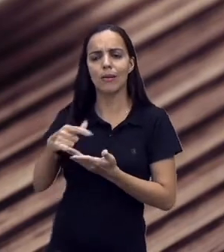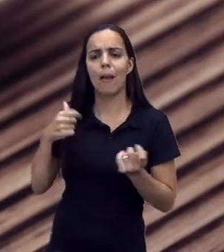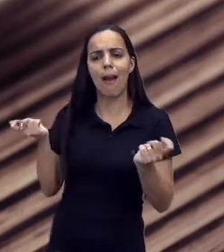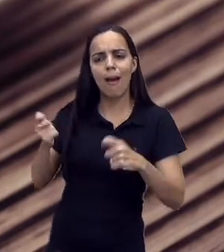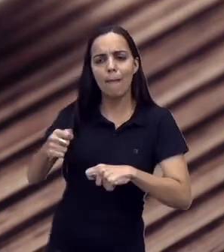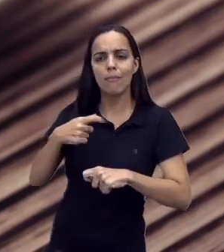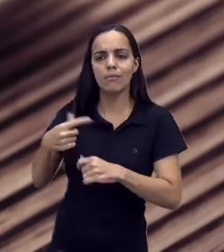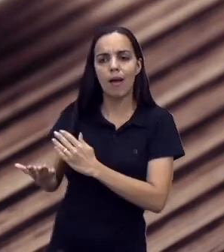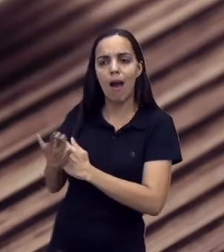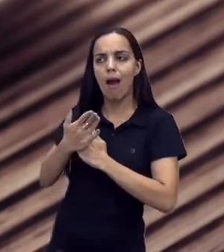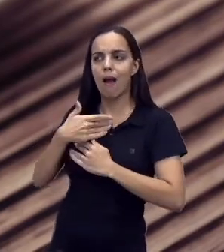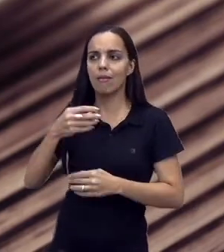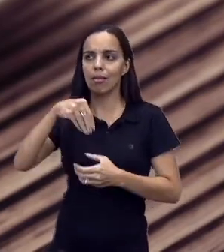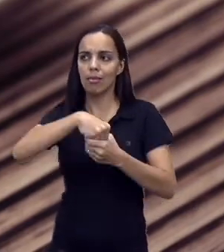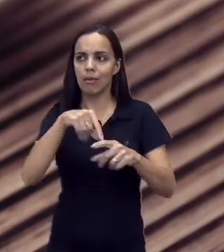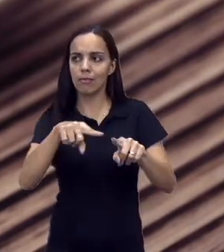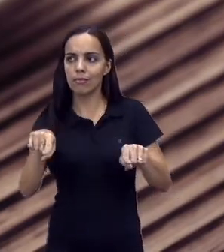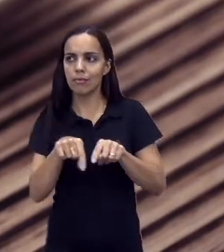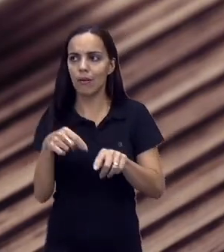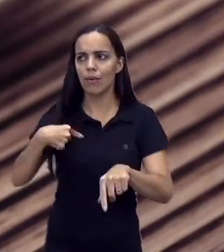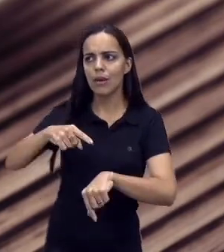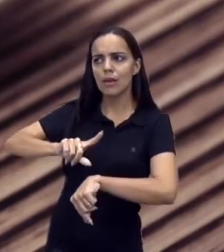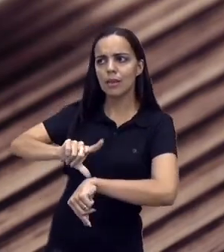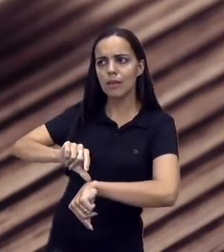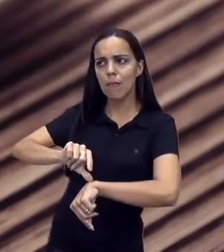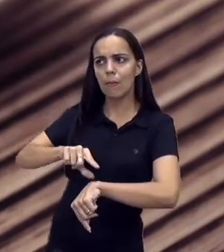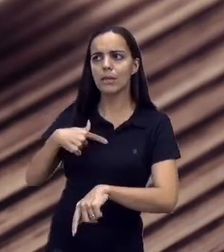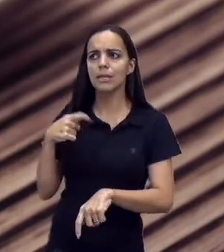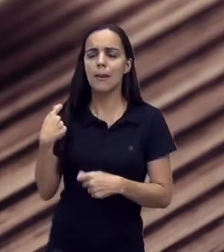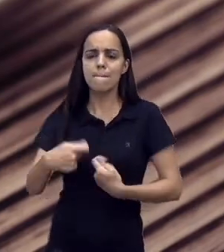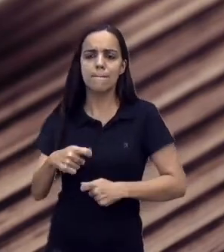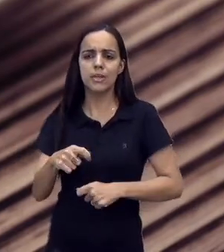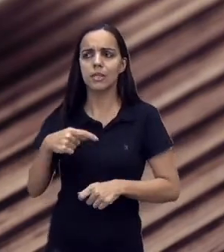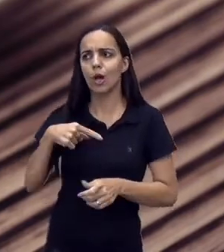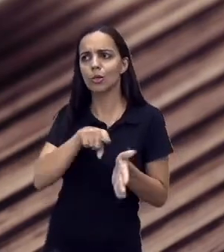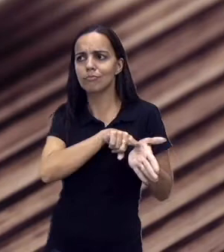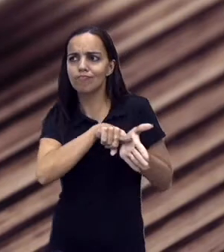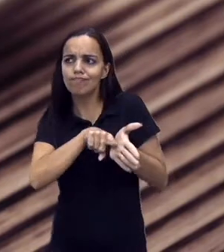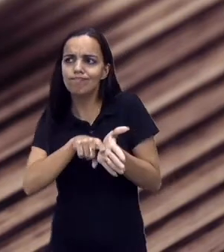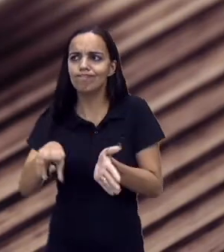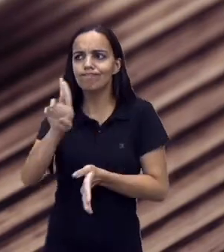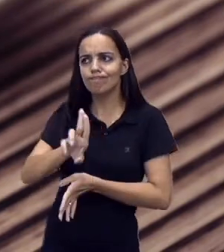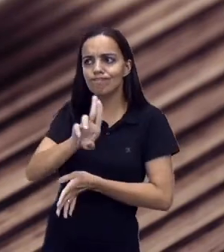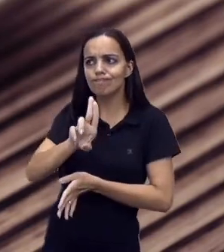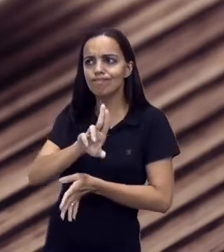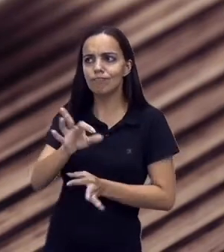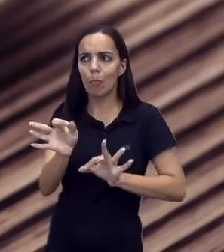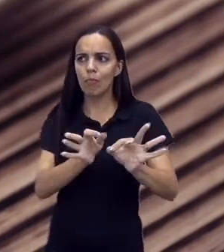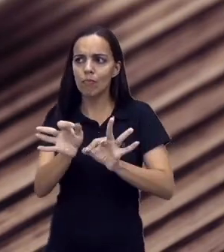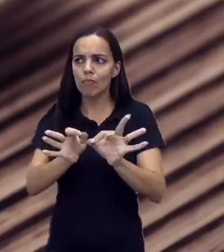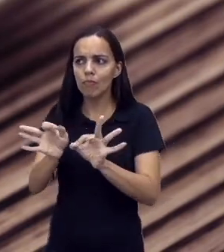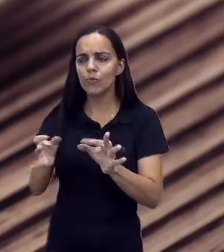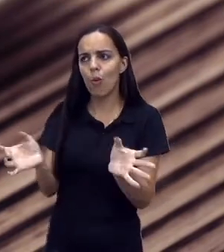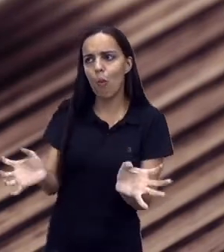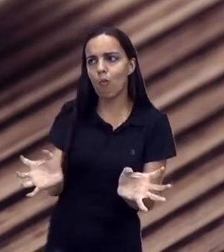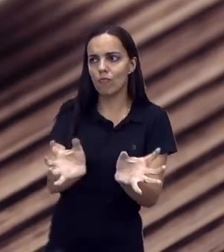muito importante para nós, pois tem momentos em que a nossa sala de alfabetização digital está ocupada com outra turma e precisamos fazer umas